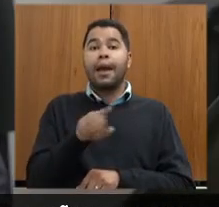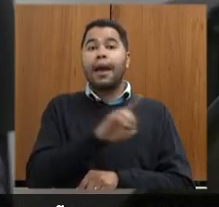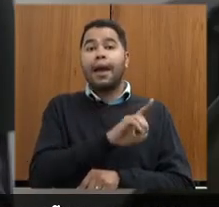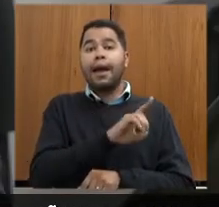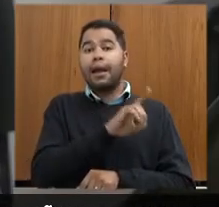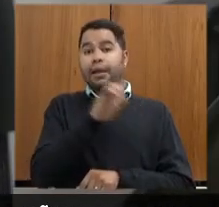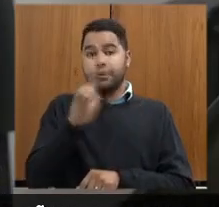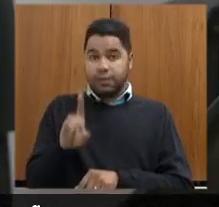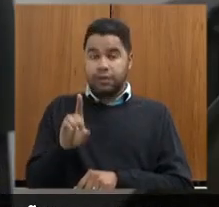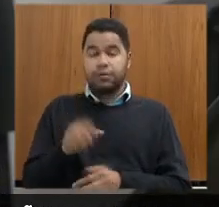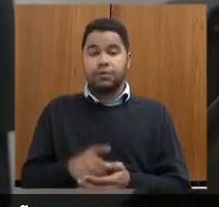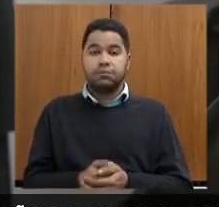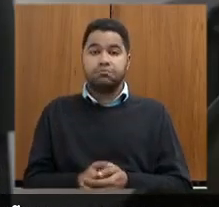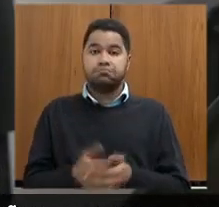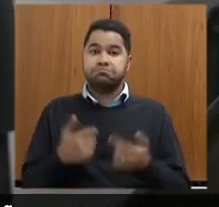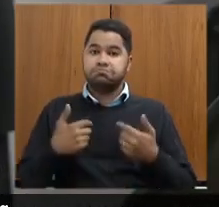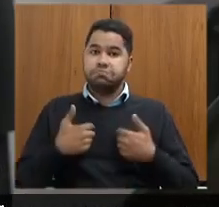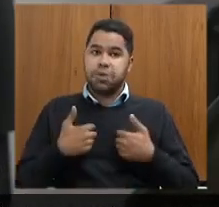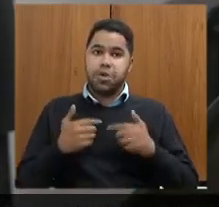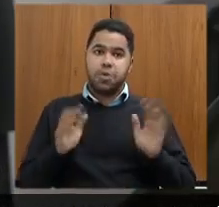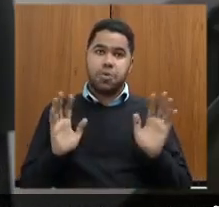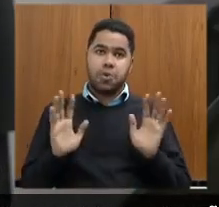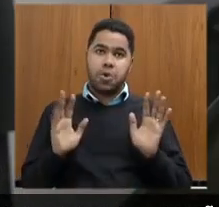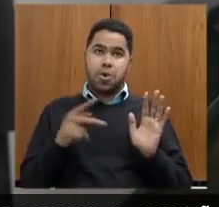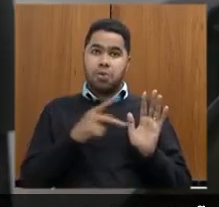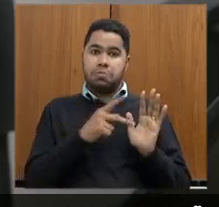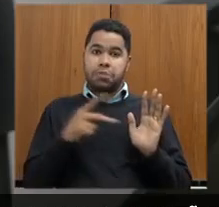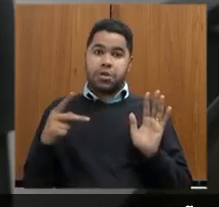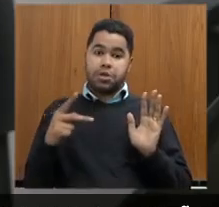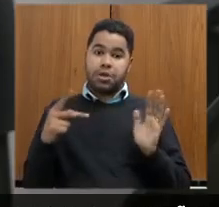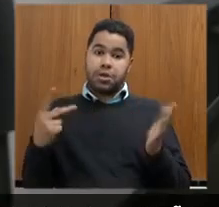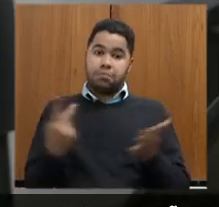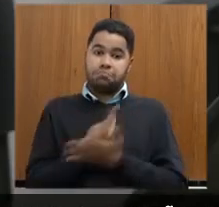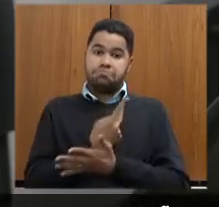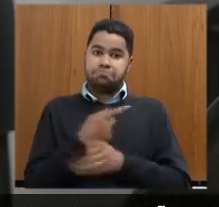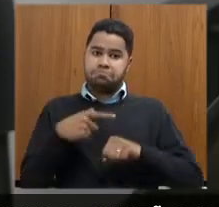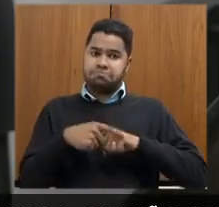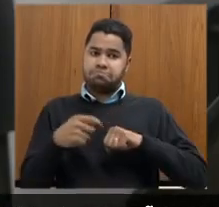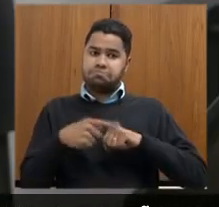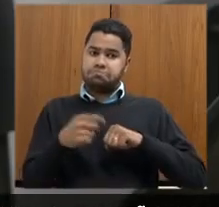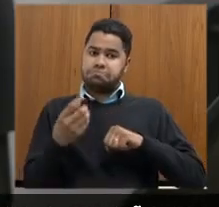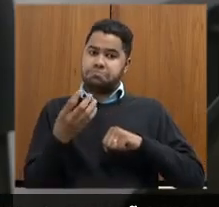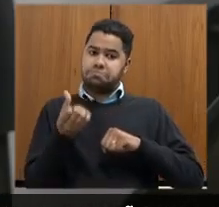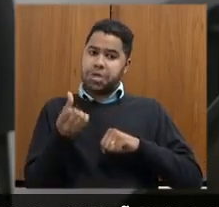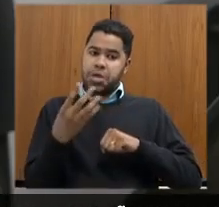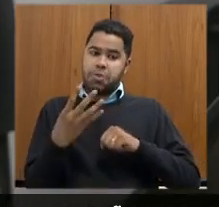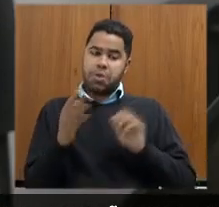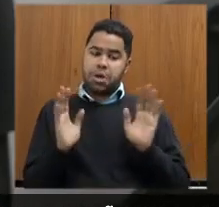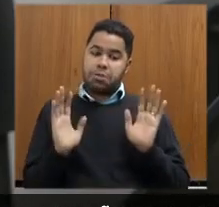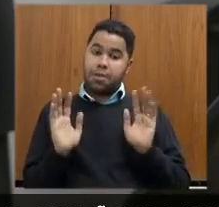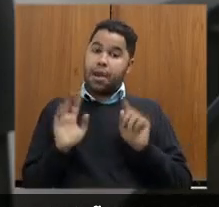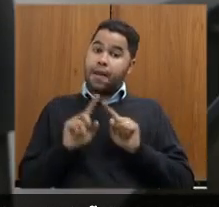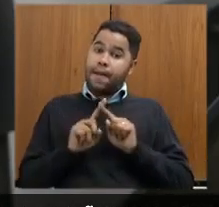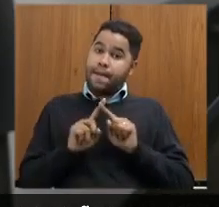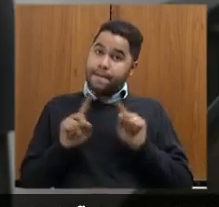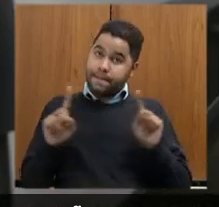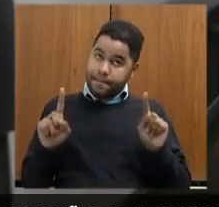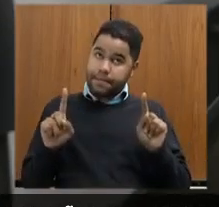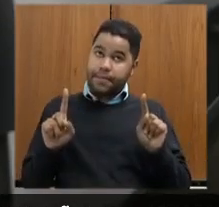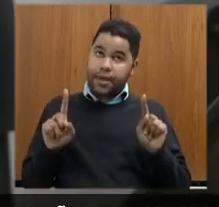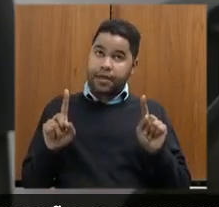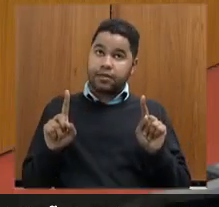prioritário então eu não entendo como presidente que aqui cabe o artigo 64 portanto porém deputada